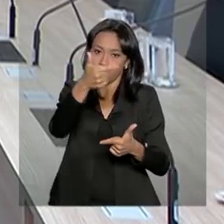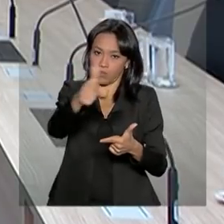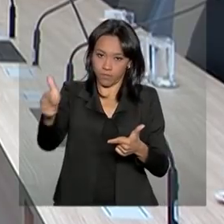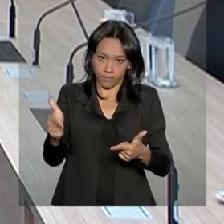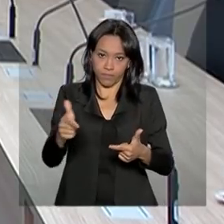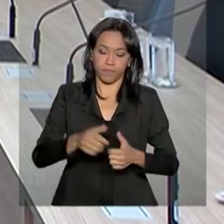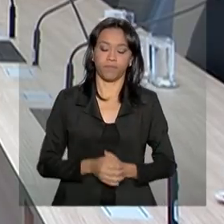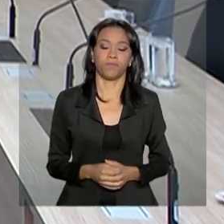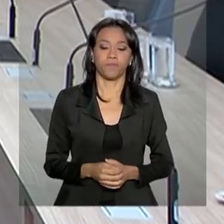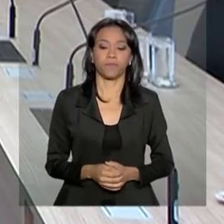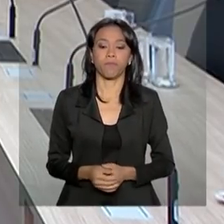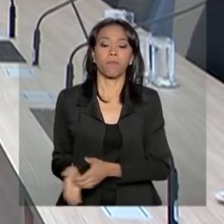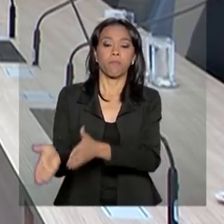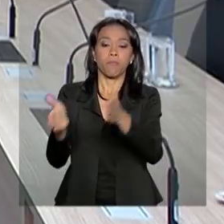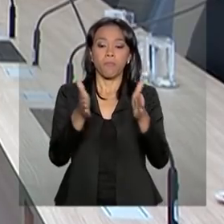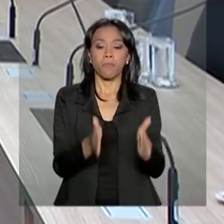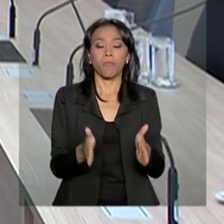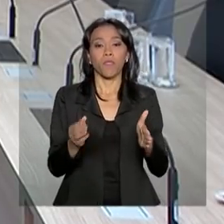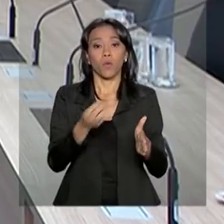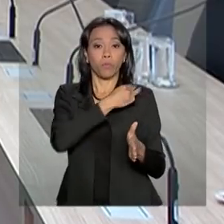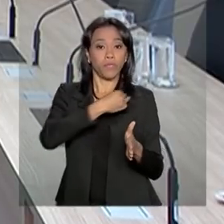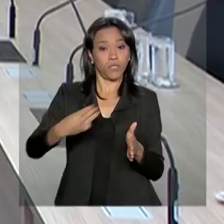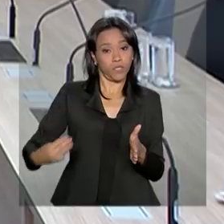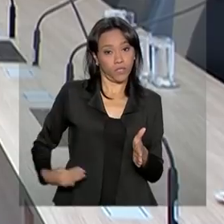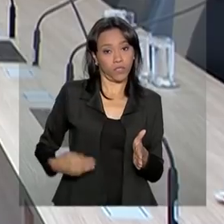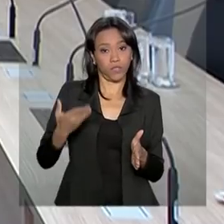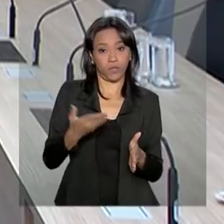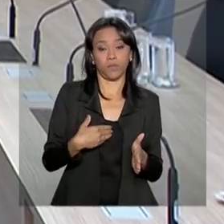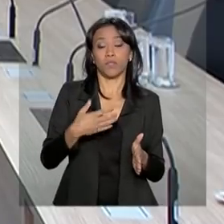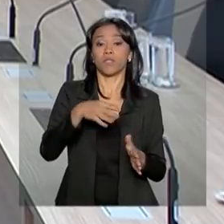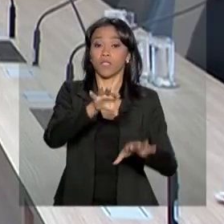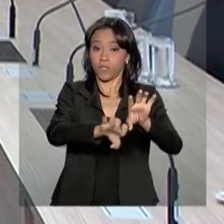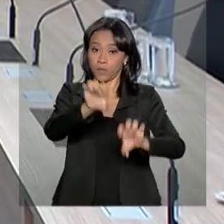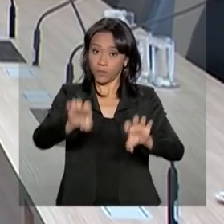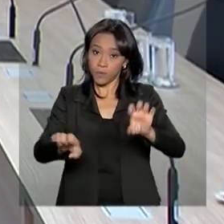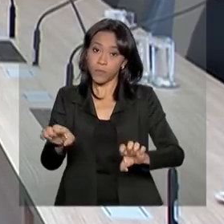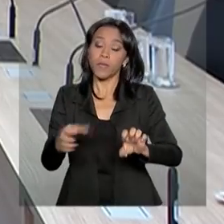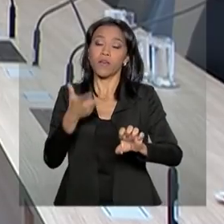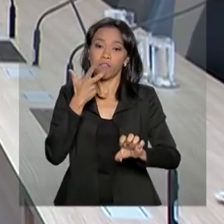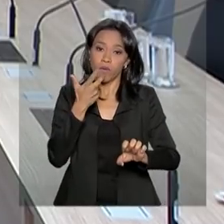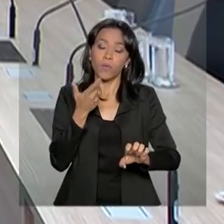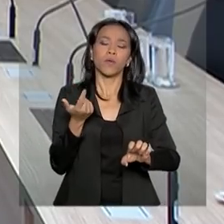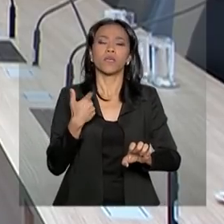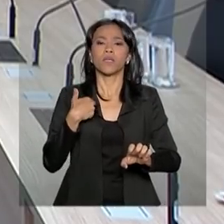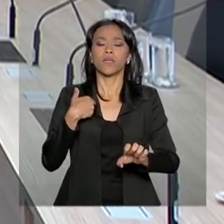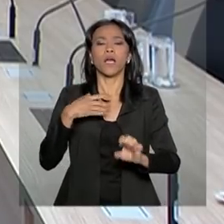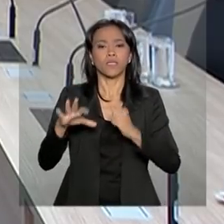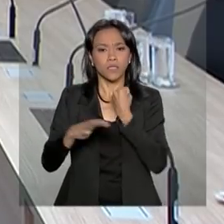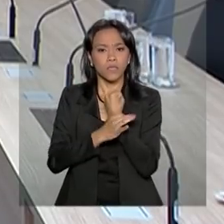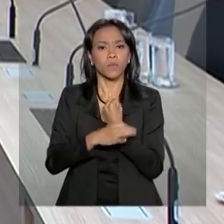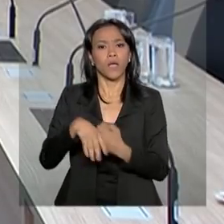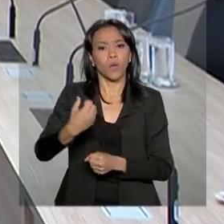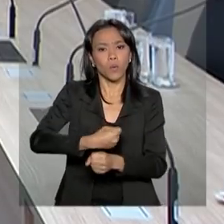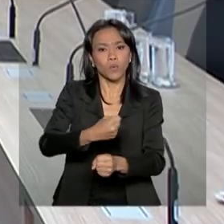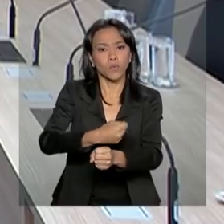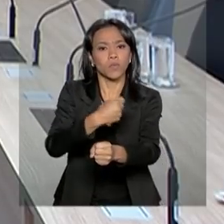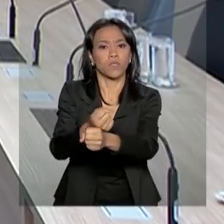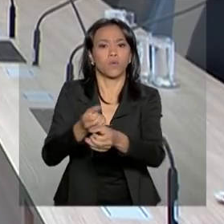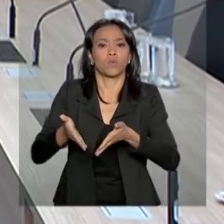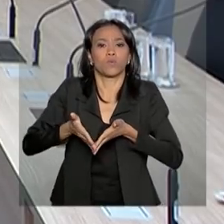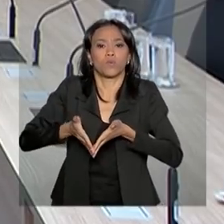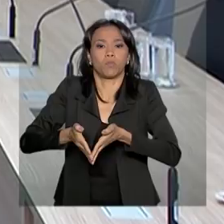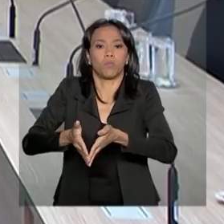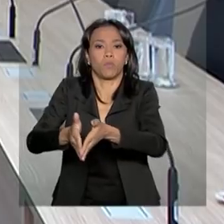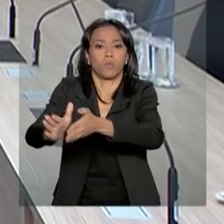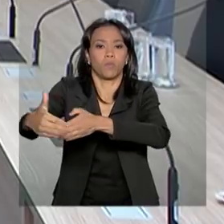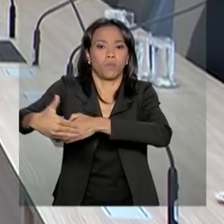O ministro da Infraestrutura explicou que, além de garantir obras e projetos nos portos para assegurar